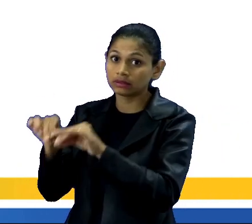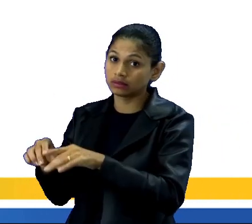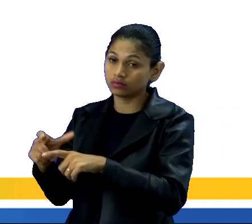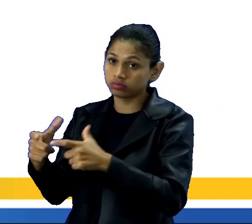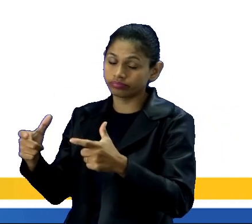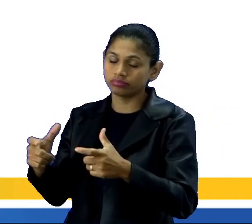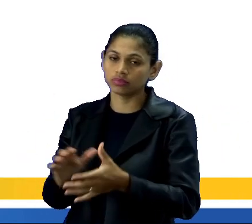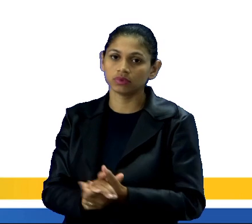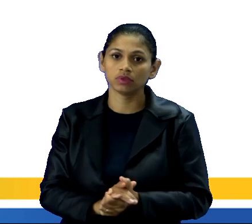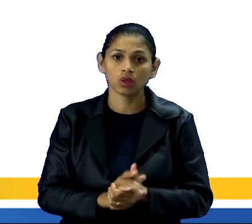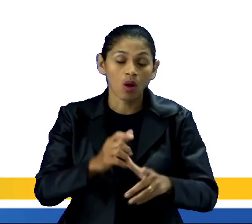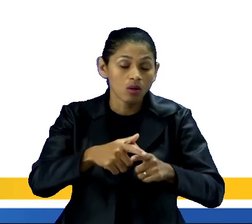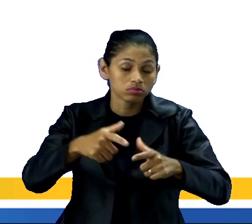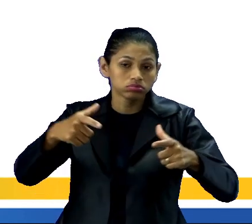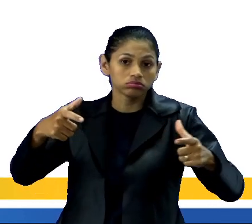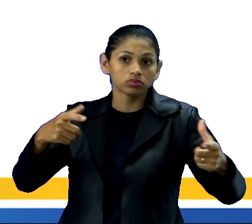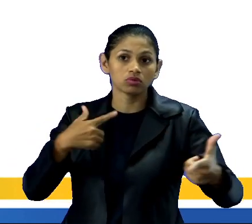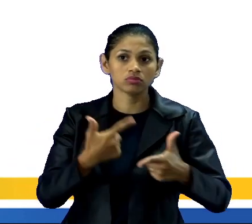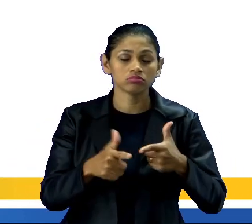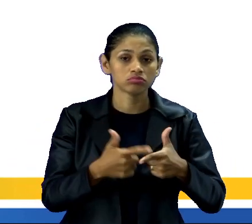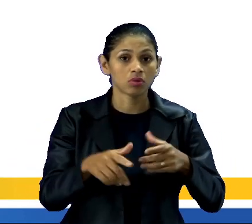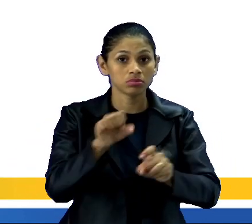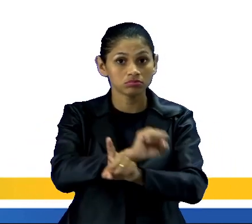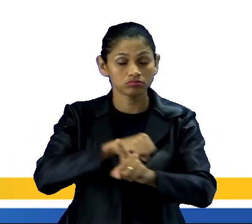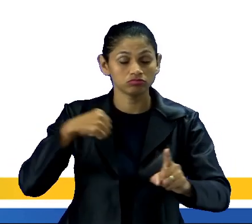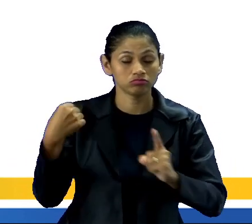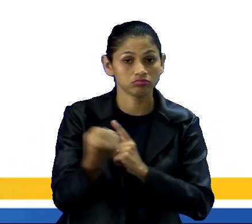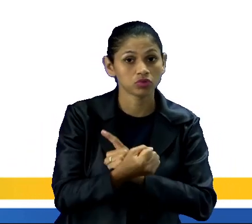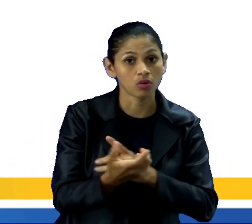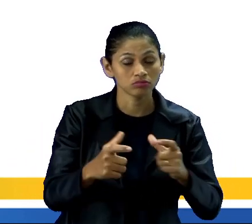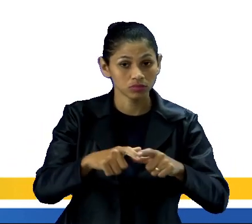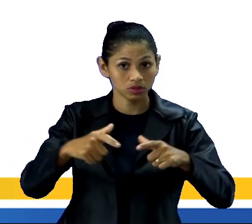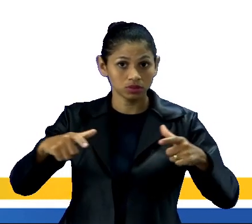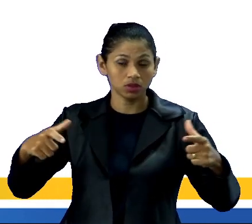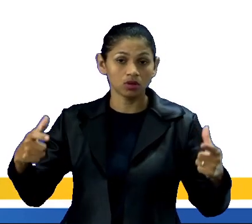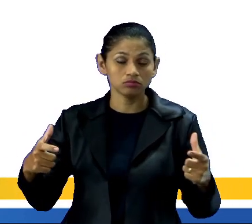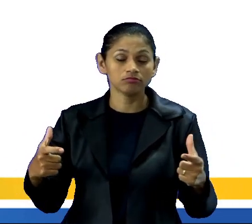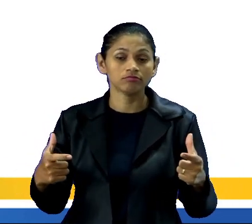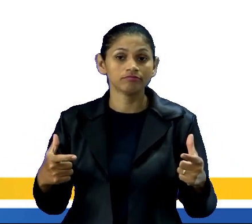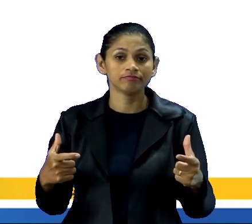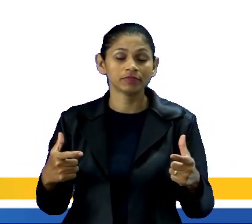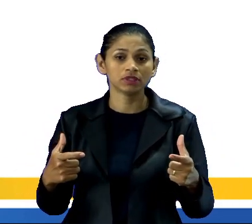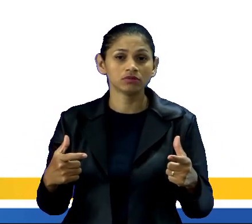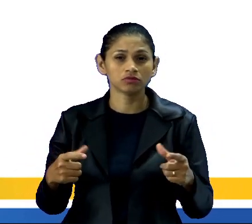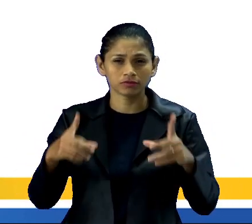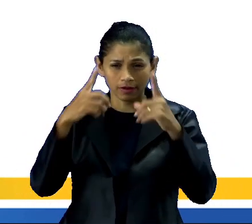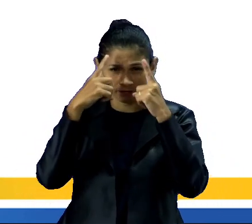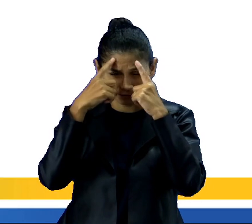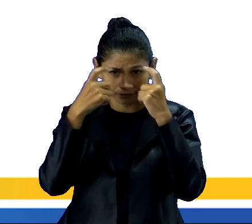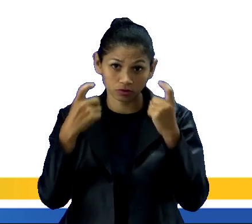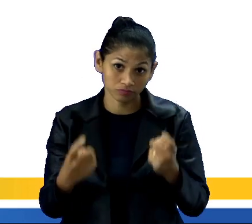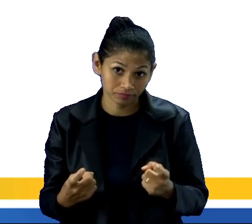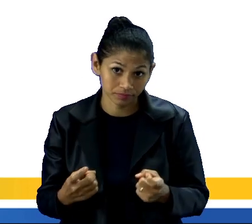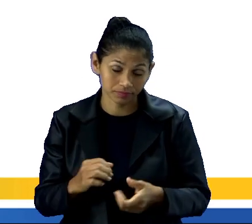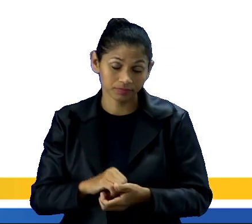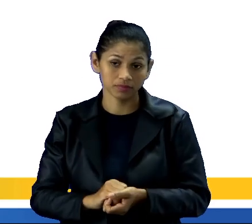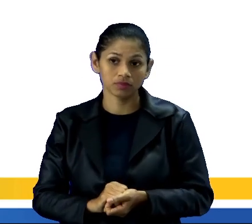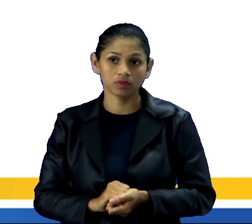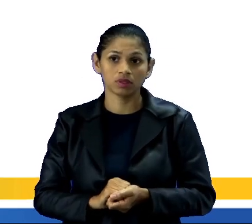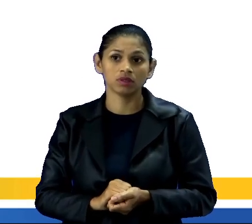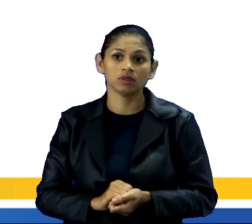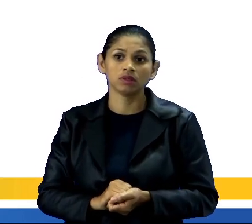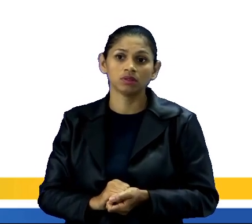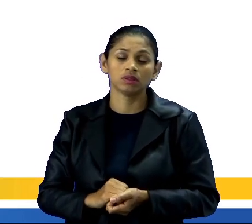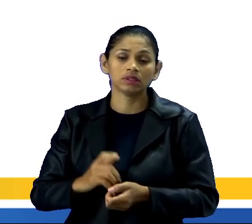problemas sociais urbanos, como o aumento da vulnerabilidade social e da violência, temos a acentuação dos